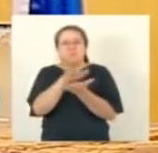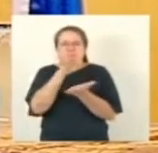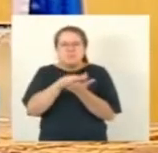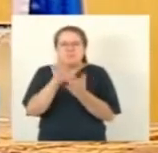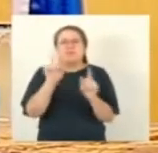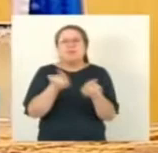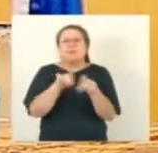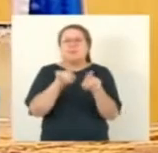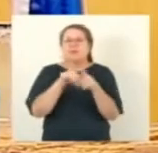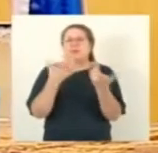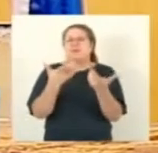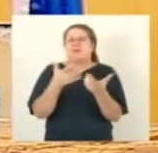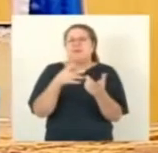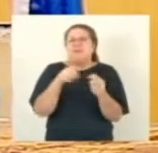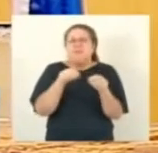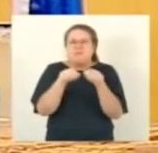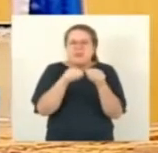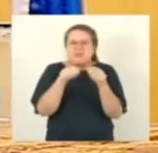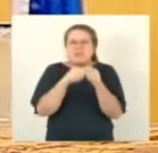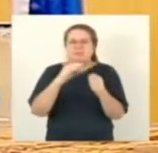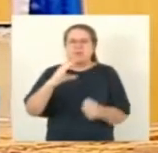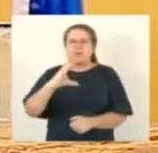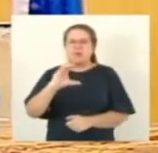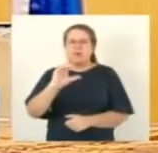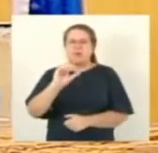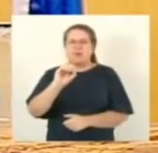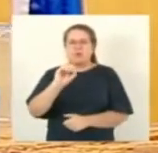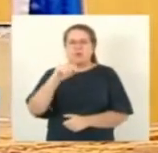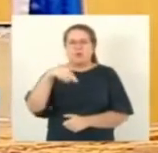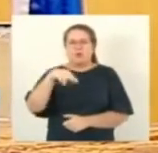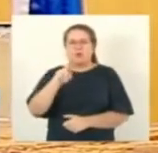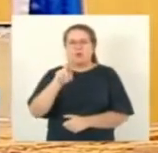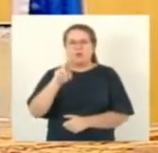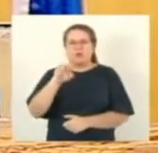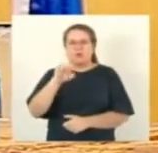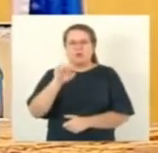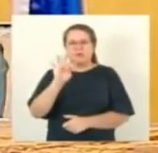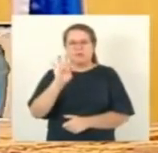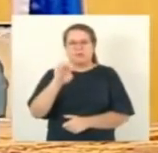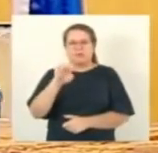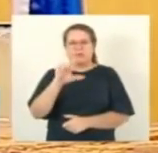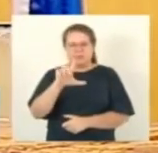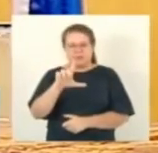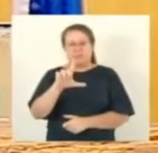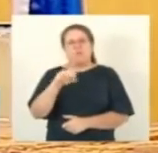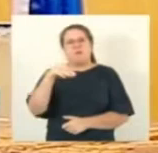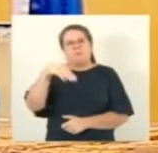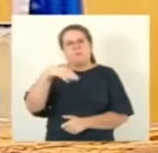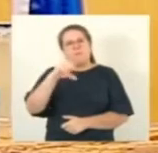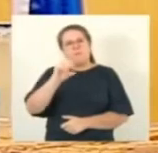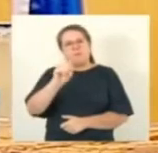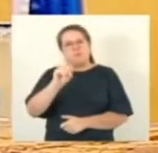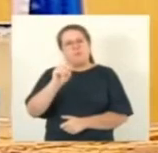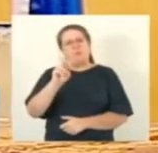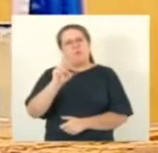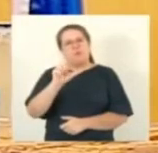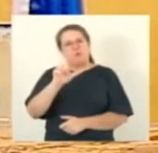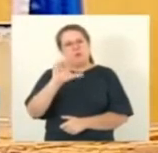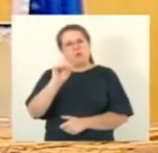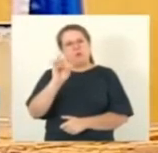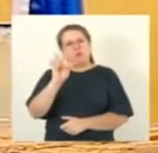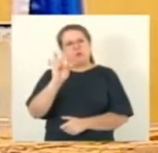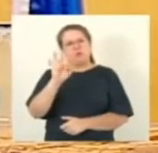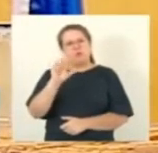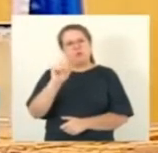Molotov, o que contraria não só os tratados internacionais, que o Brasil é signatário, como